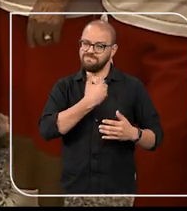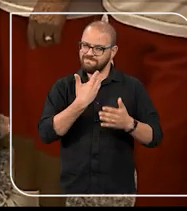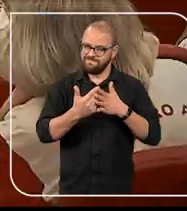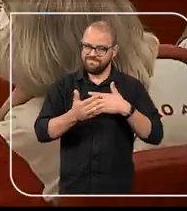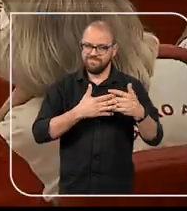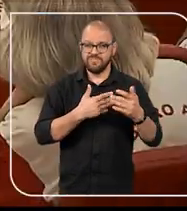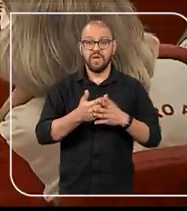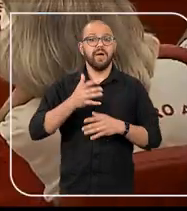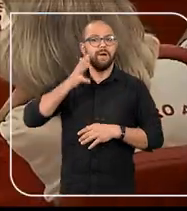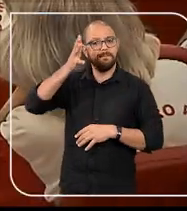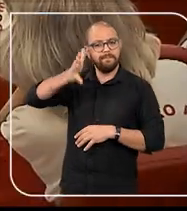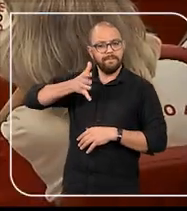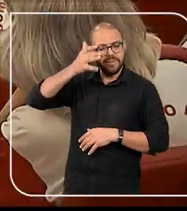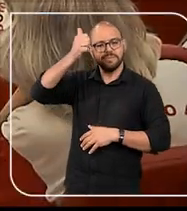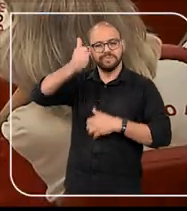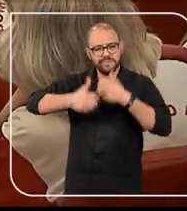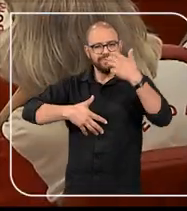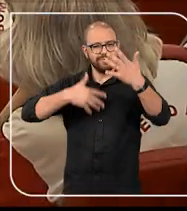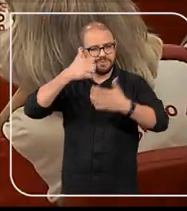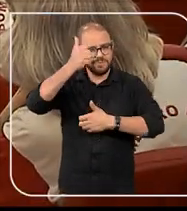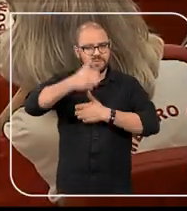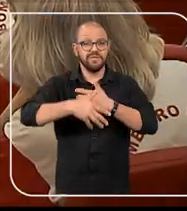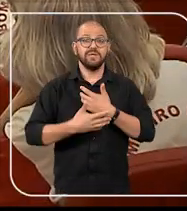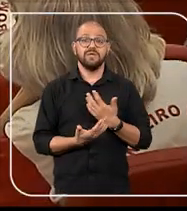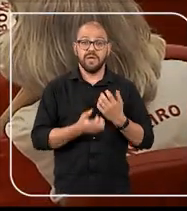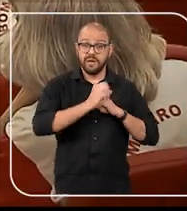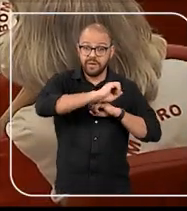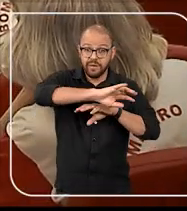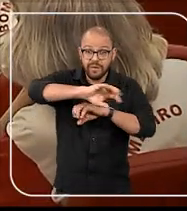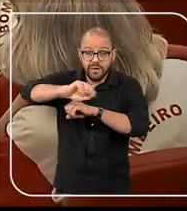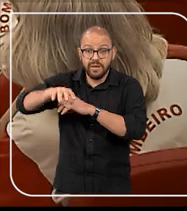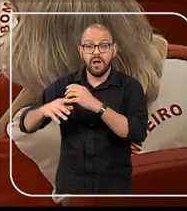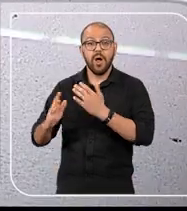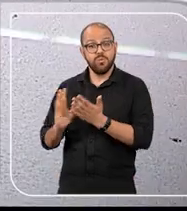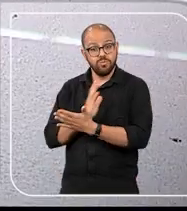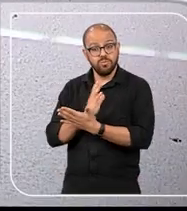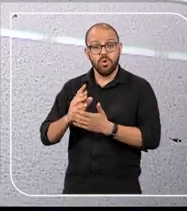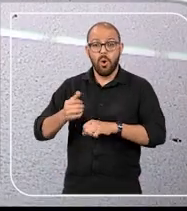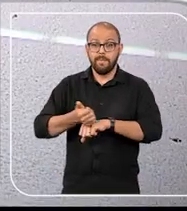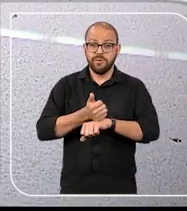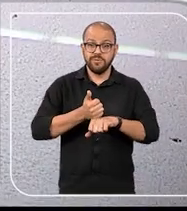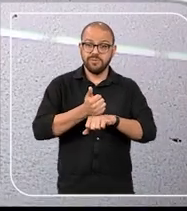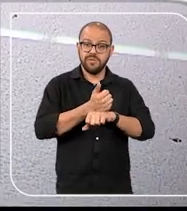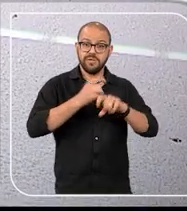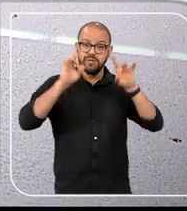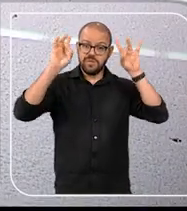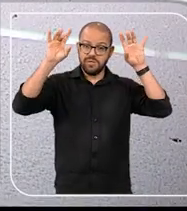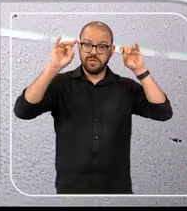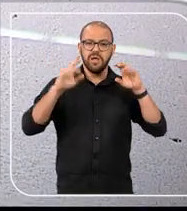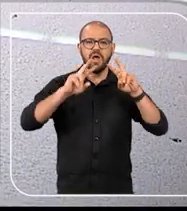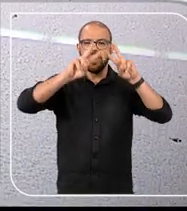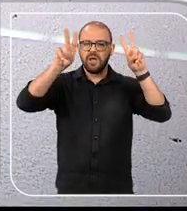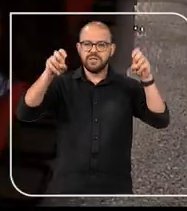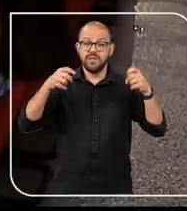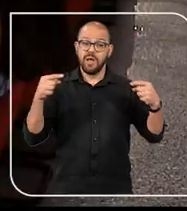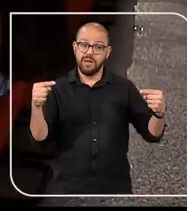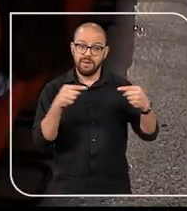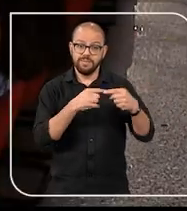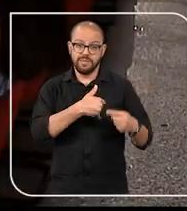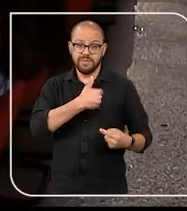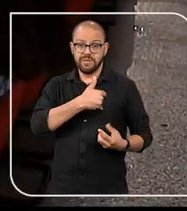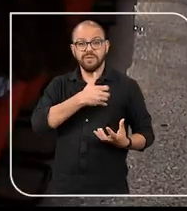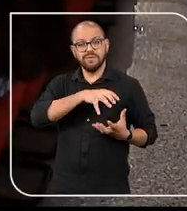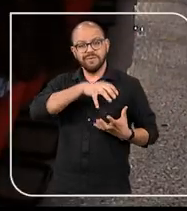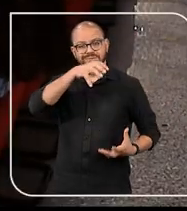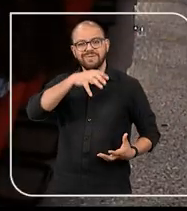Todas as Idades assistem palestras cuidadosamente elaboradas por profissionais especializados sobre